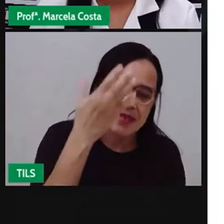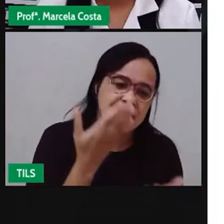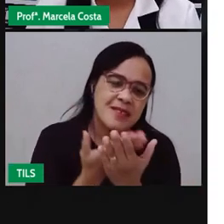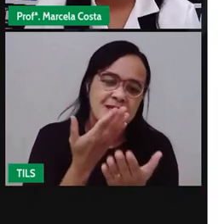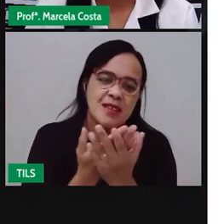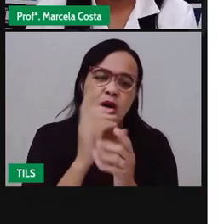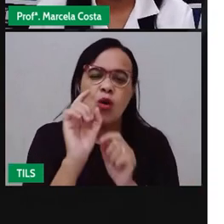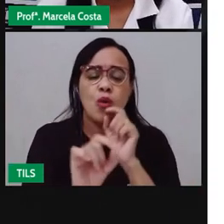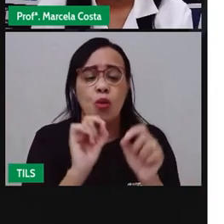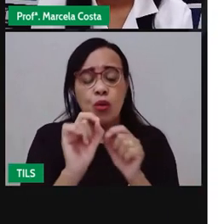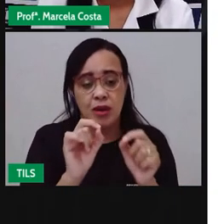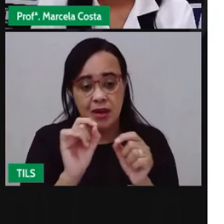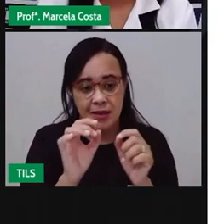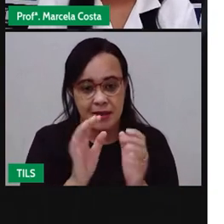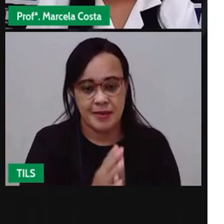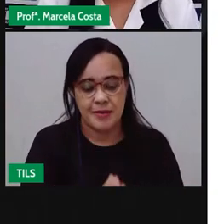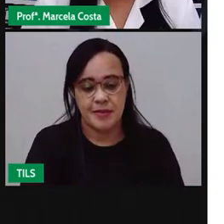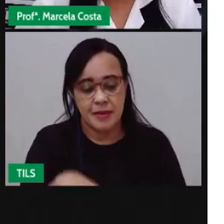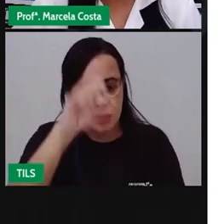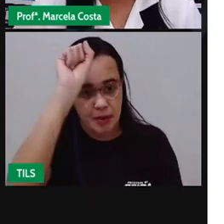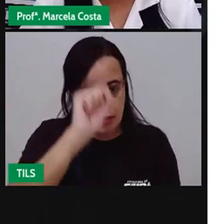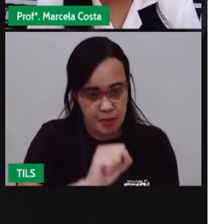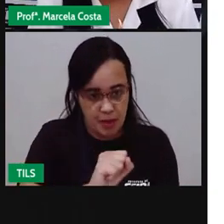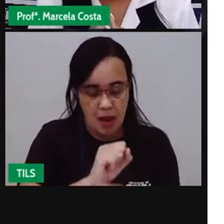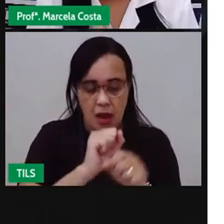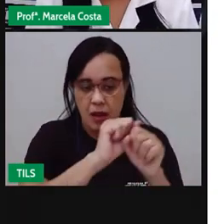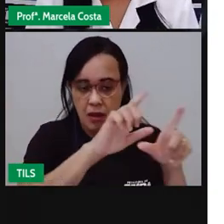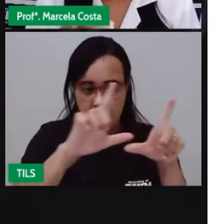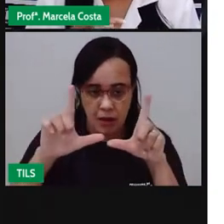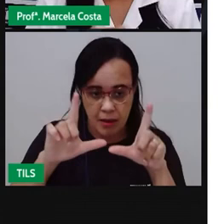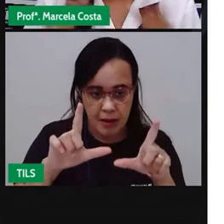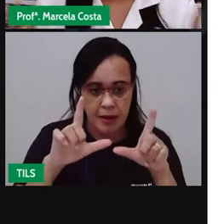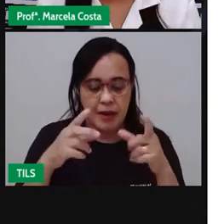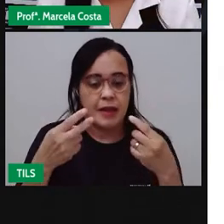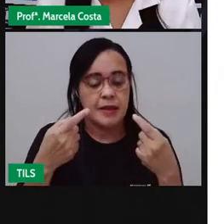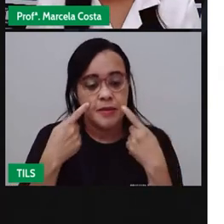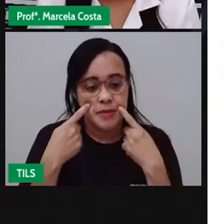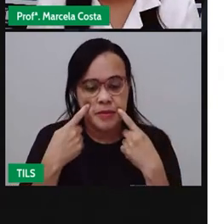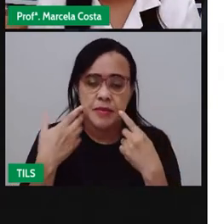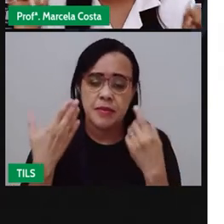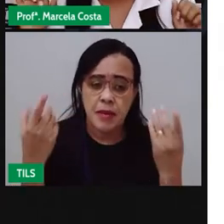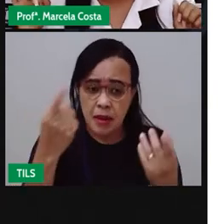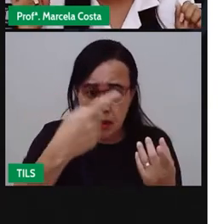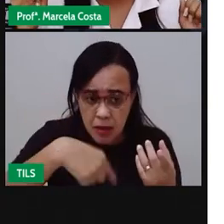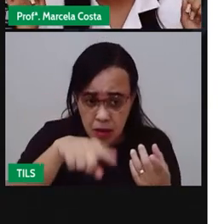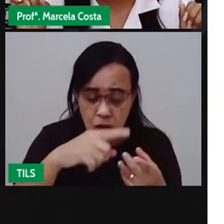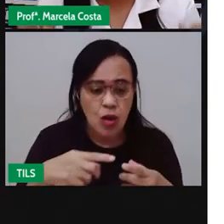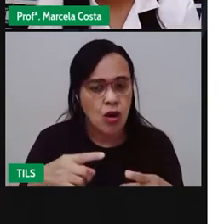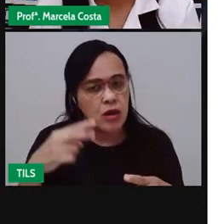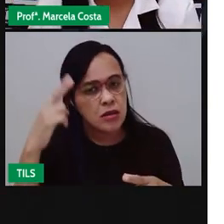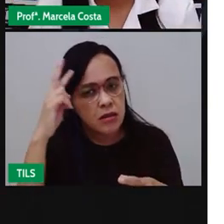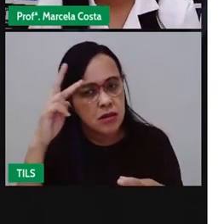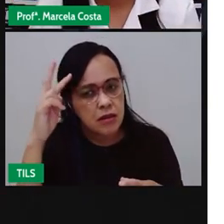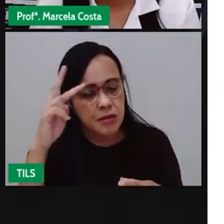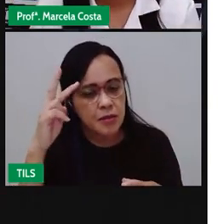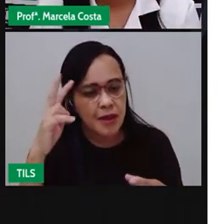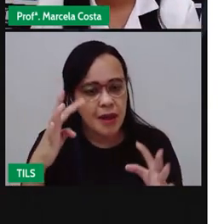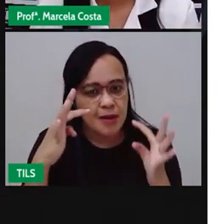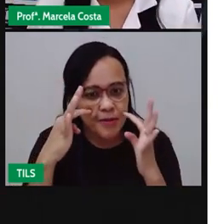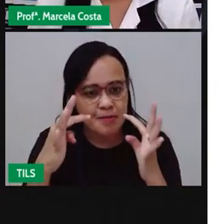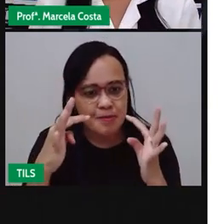Vou parar de mostrar esses slides pra gente relembrar o que foi que a gente aprendeu nessa aula.